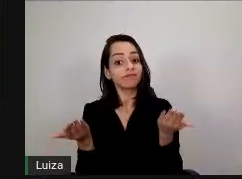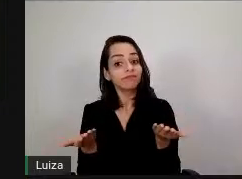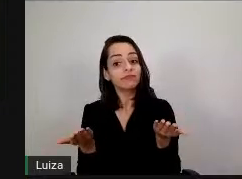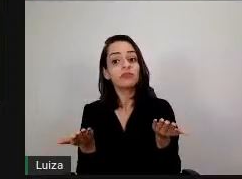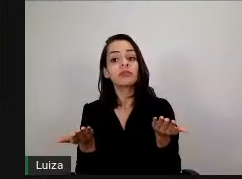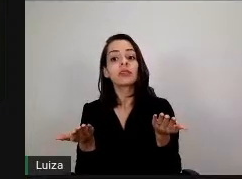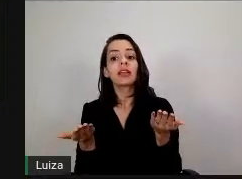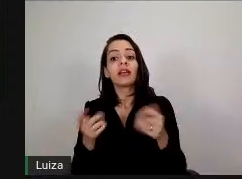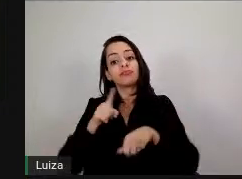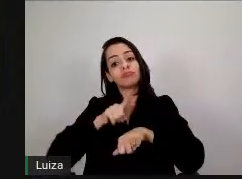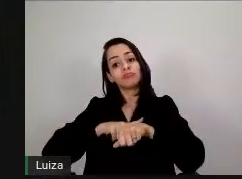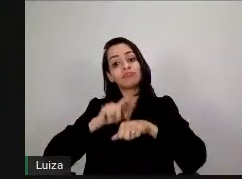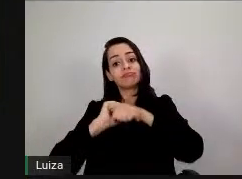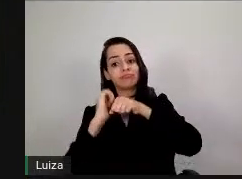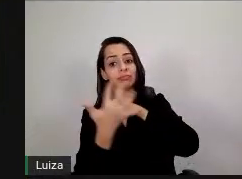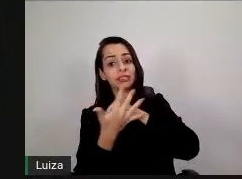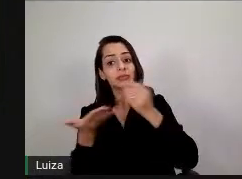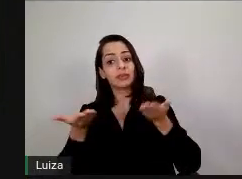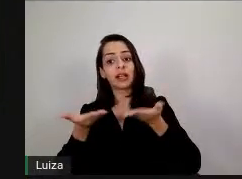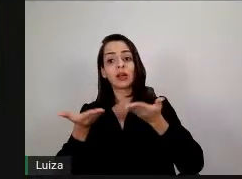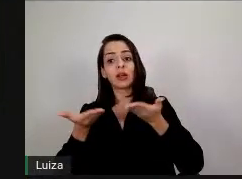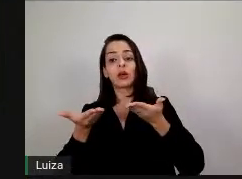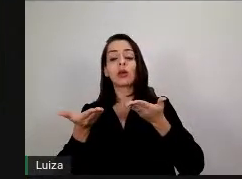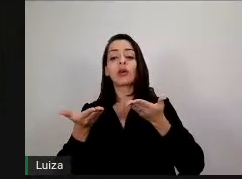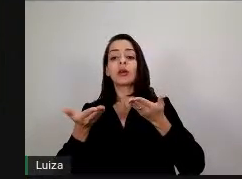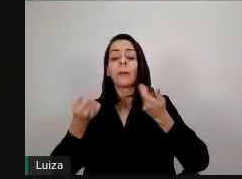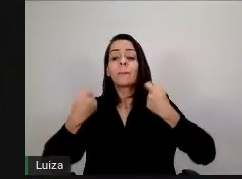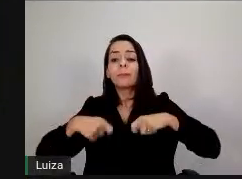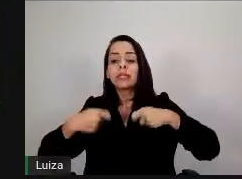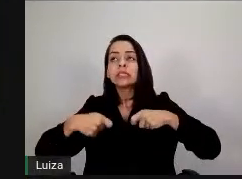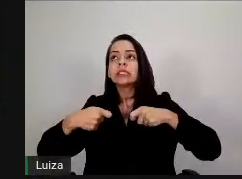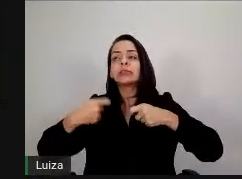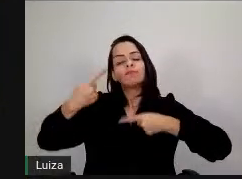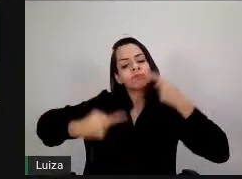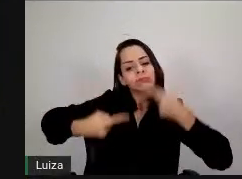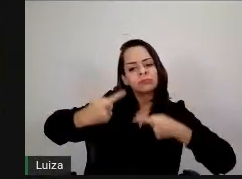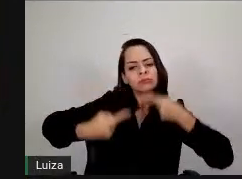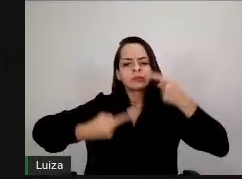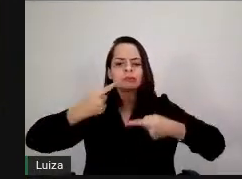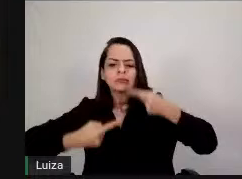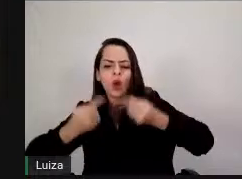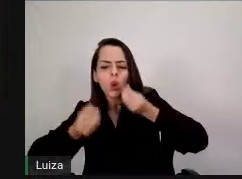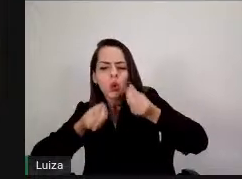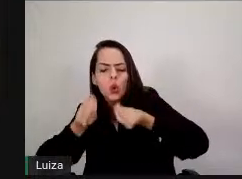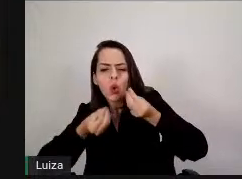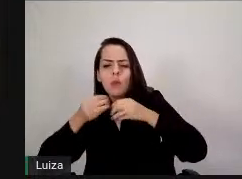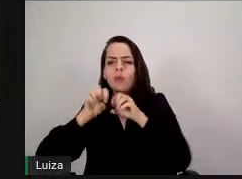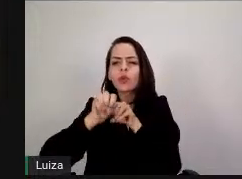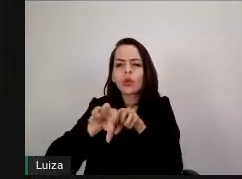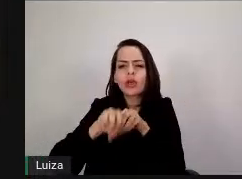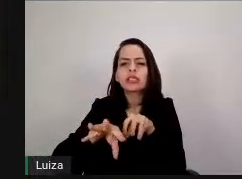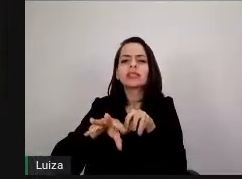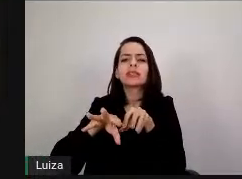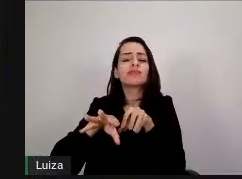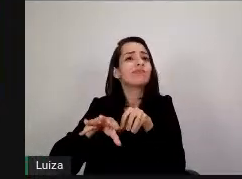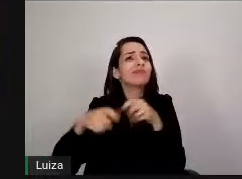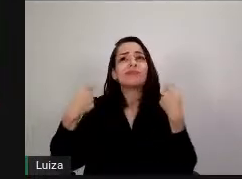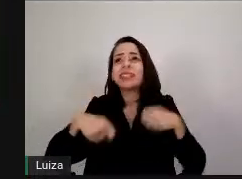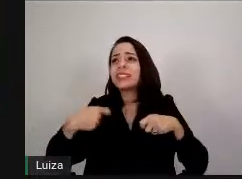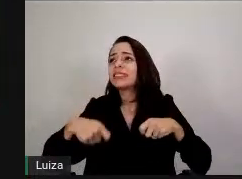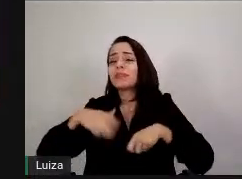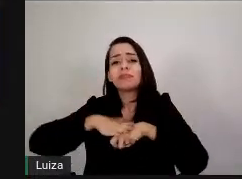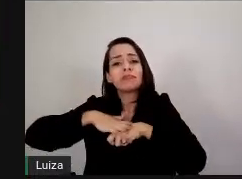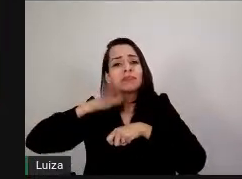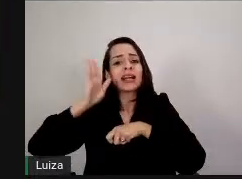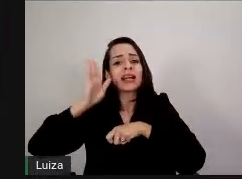há uma ampla discussão para a transformação do processo educacional, então, cada vez mais é importante nossa instituição estar